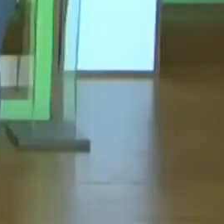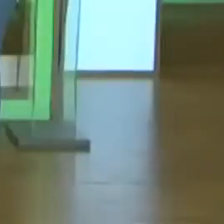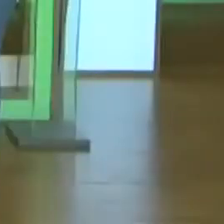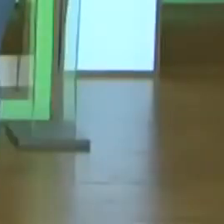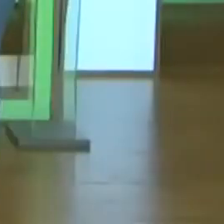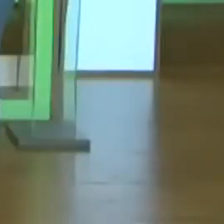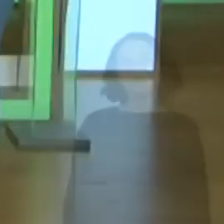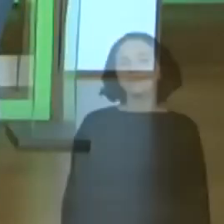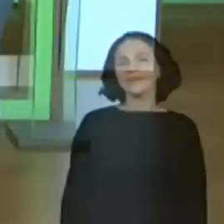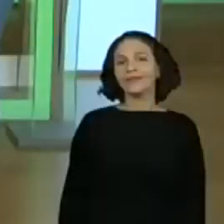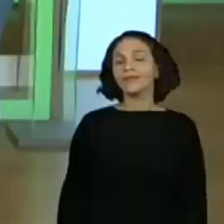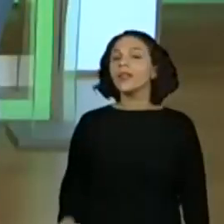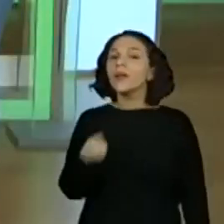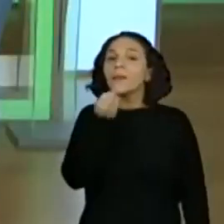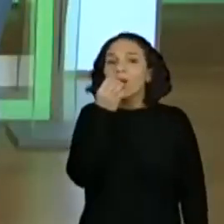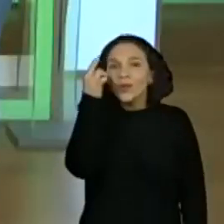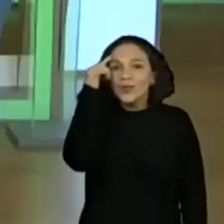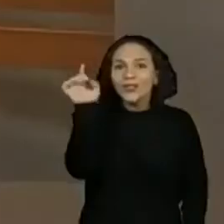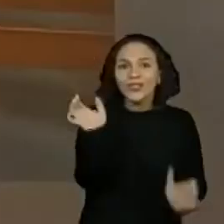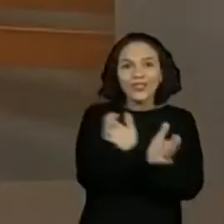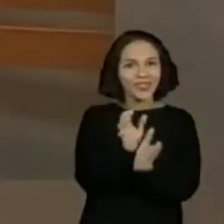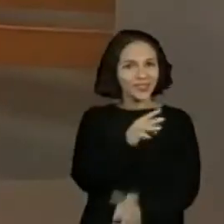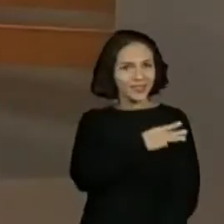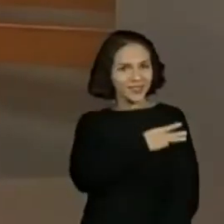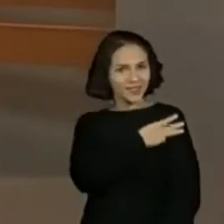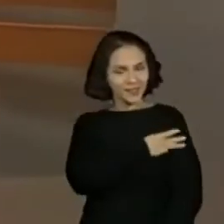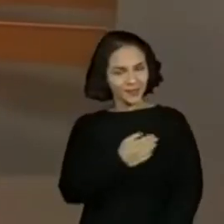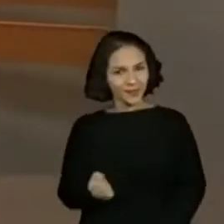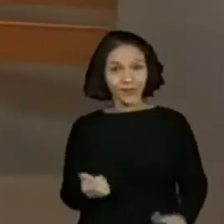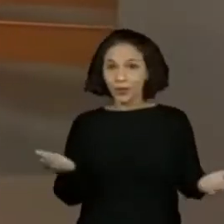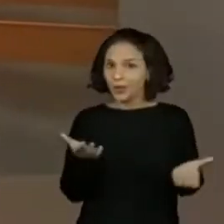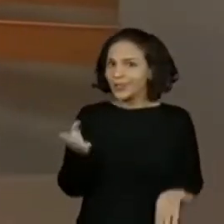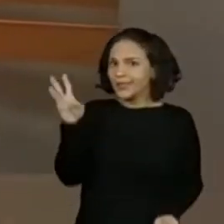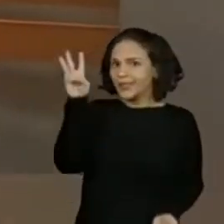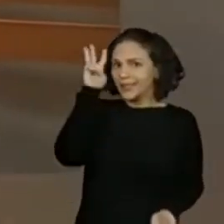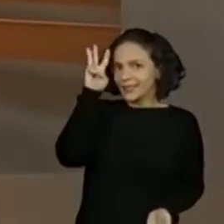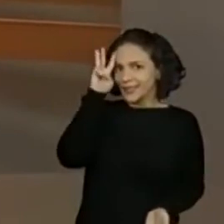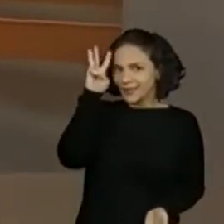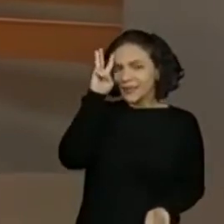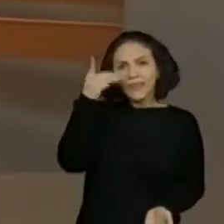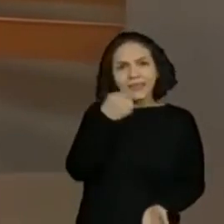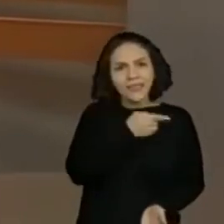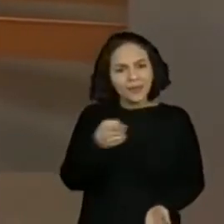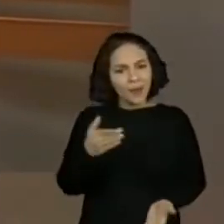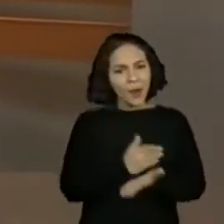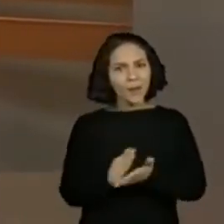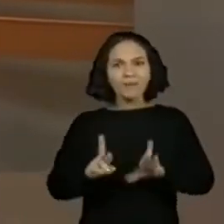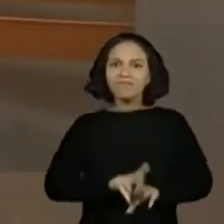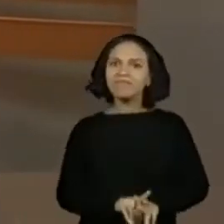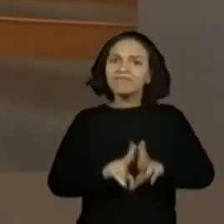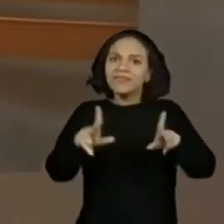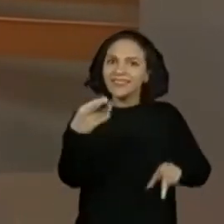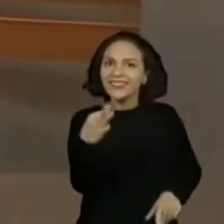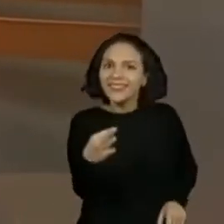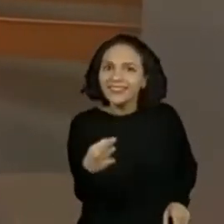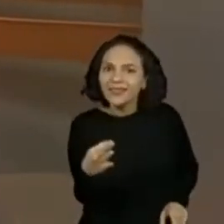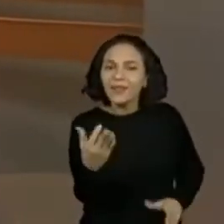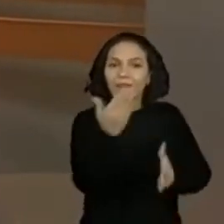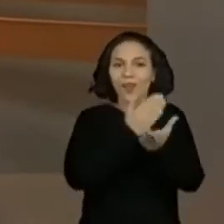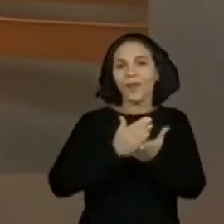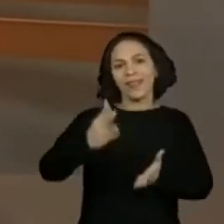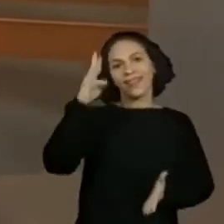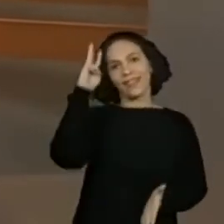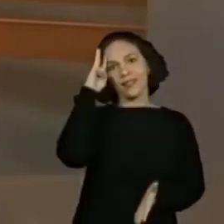Bom dia, terceiro ano! Terça-feira, nossa semana começou diferente hoje, né? terça